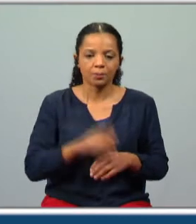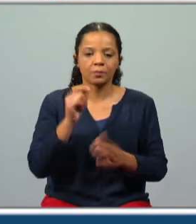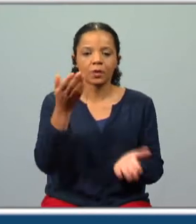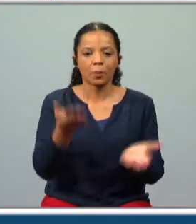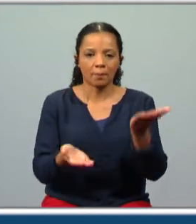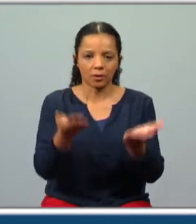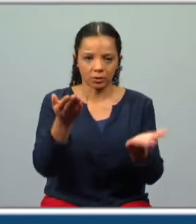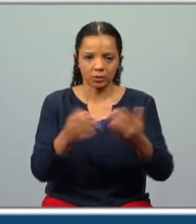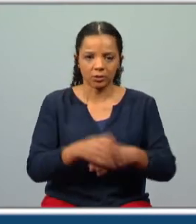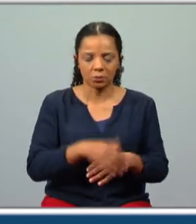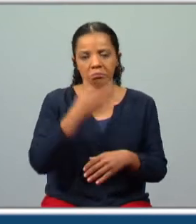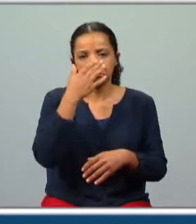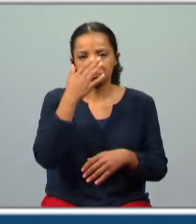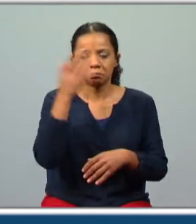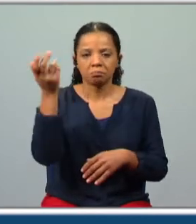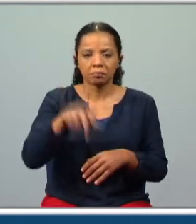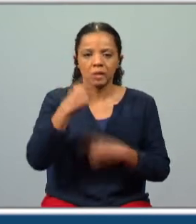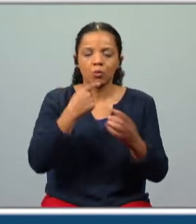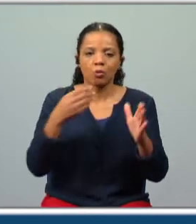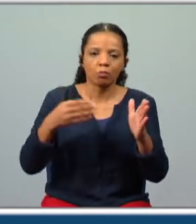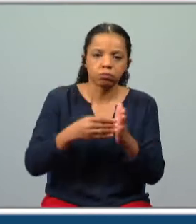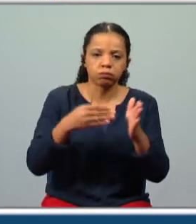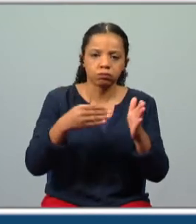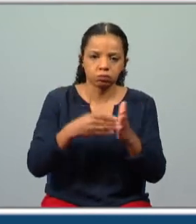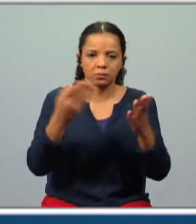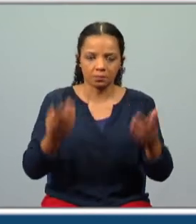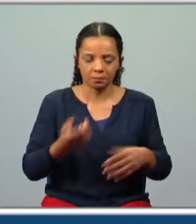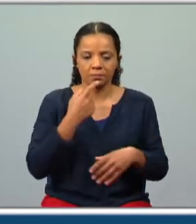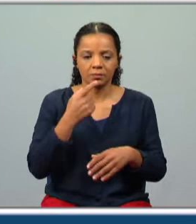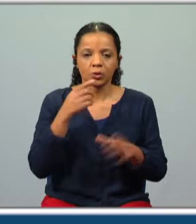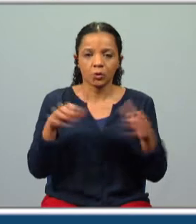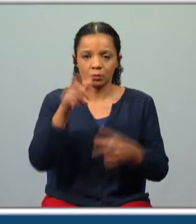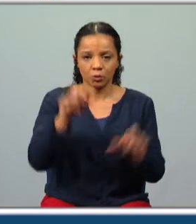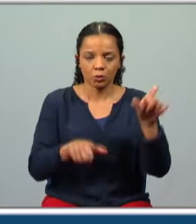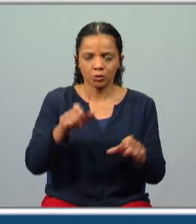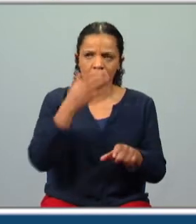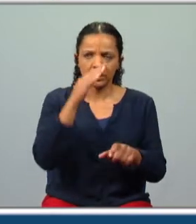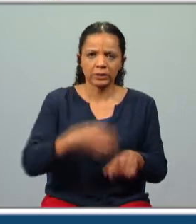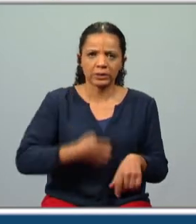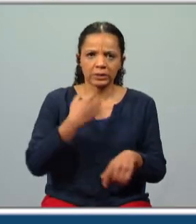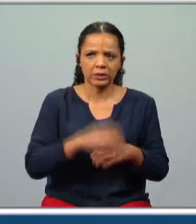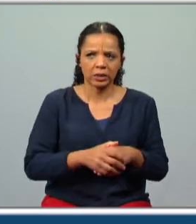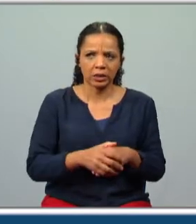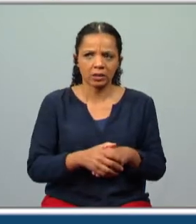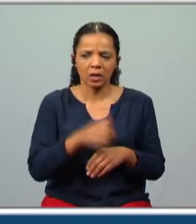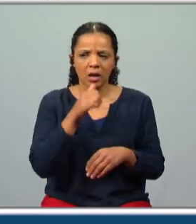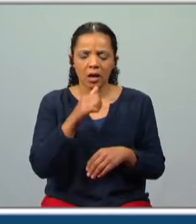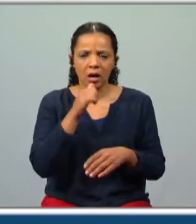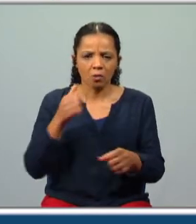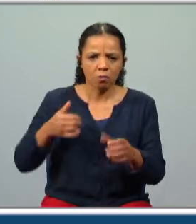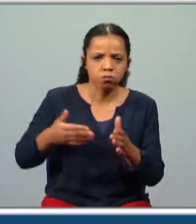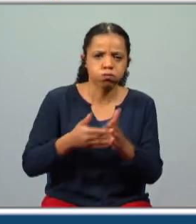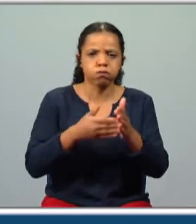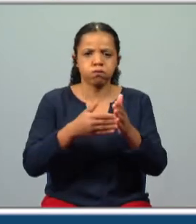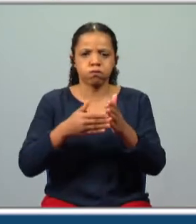comparação, como se dessem algum vão rochedo. Percebemos que a tripulação tinha a sensação de ouvir as águas a embater violentamente numa costa